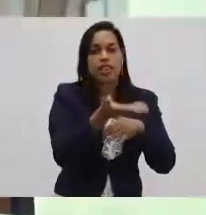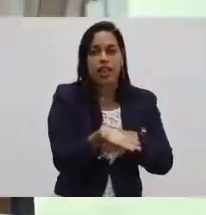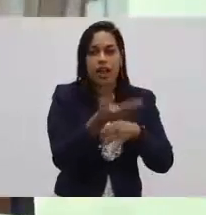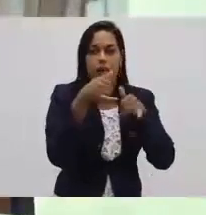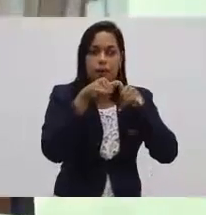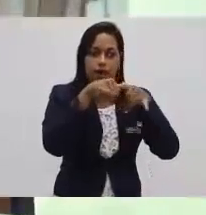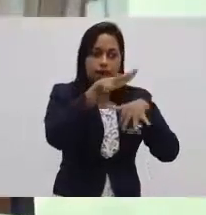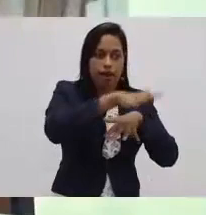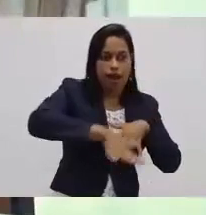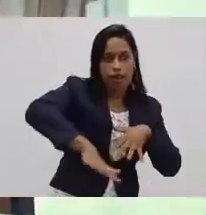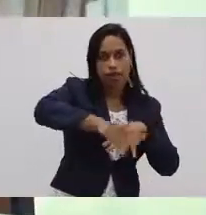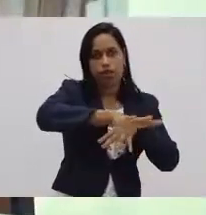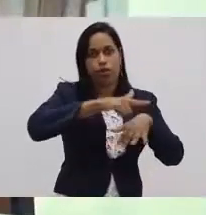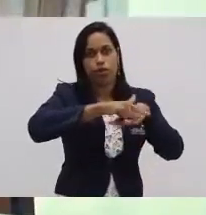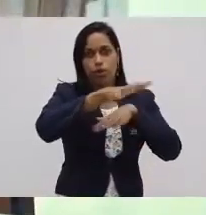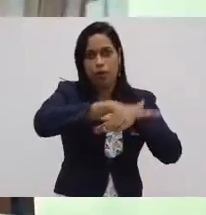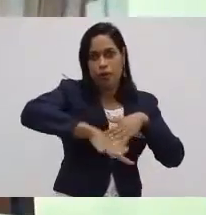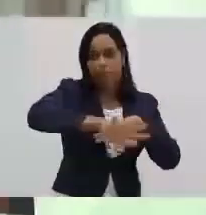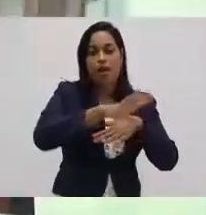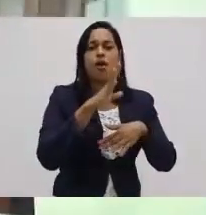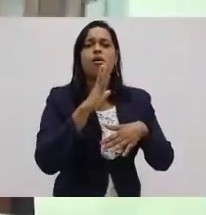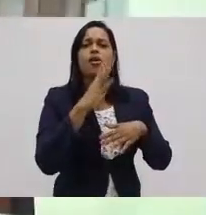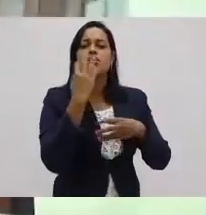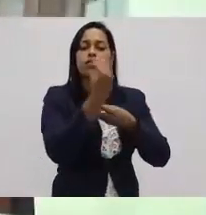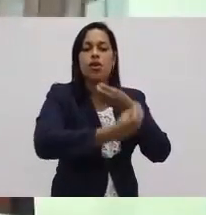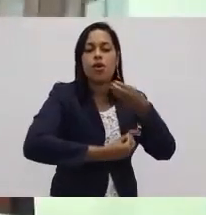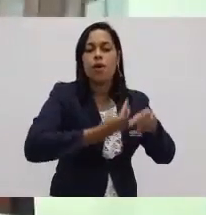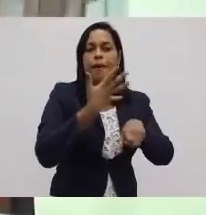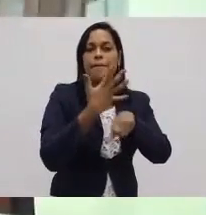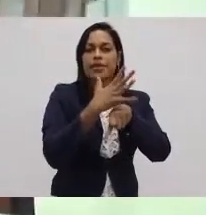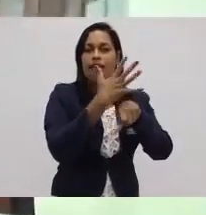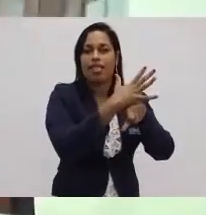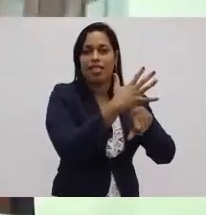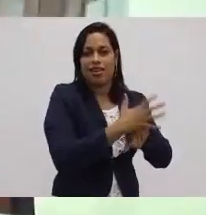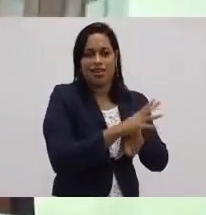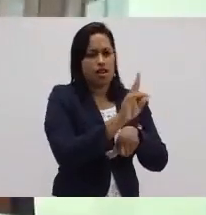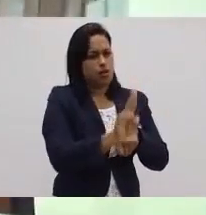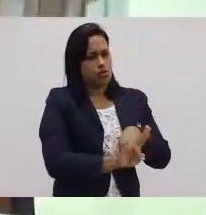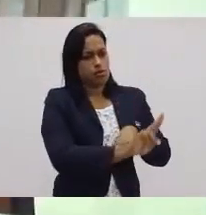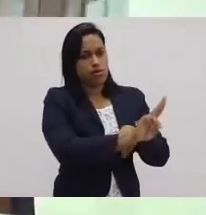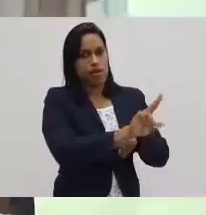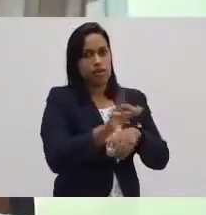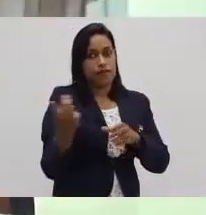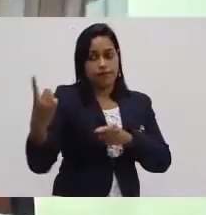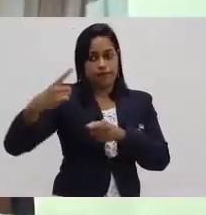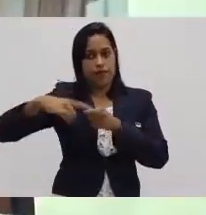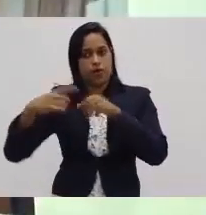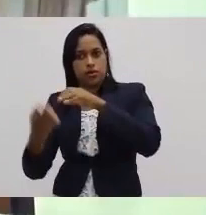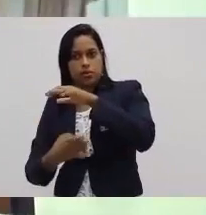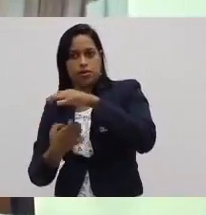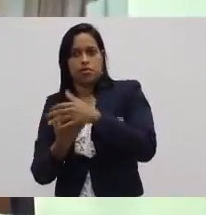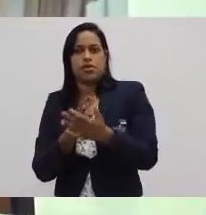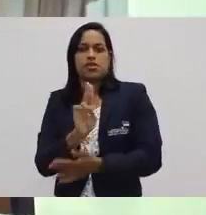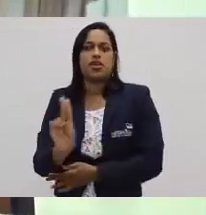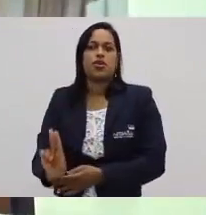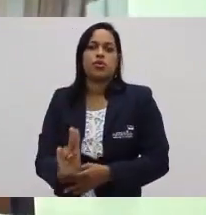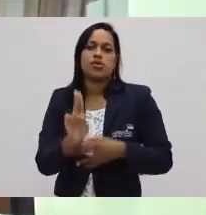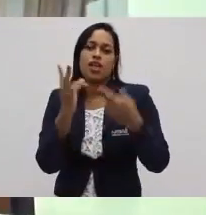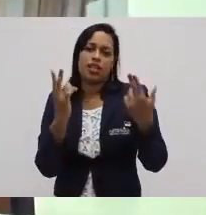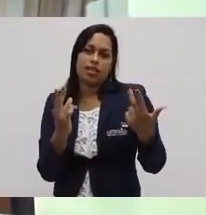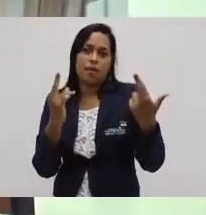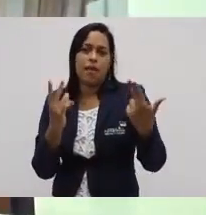melhores práticas estão sendo utilizadas no mercado para voltar para a sua empresa e aplicar na sua empresa. Então, o Eiji Toyoda